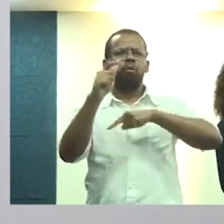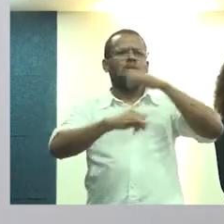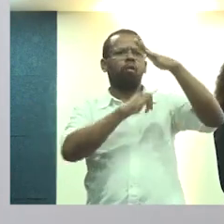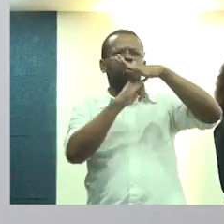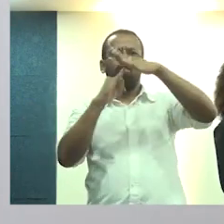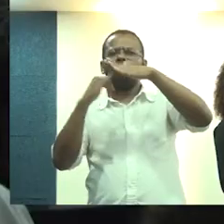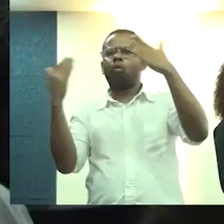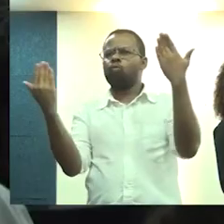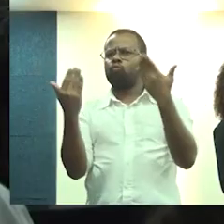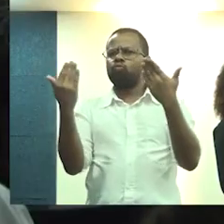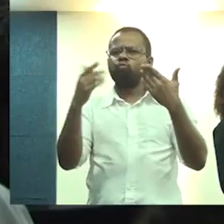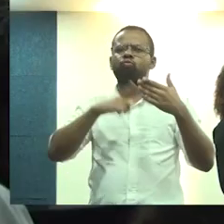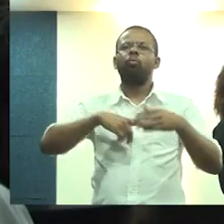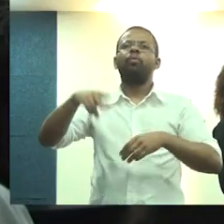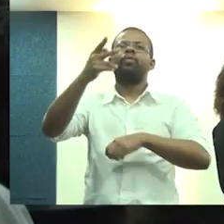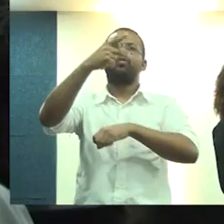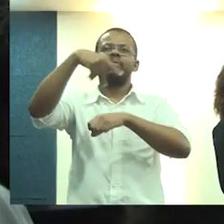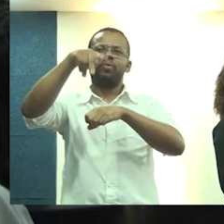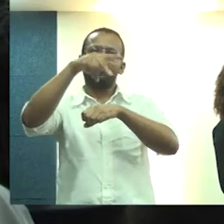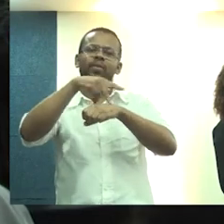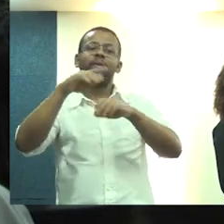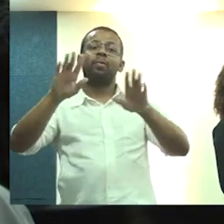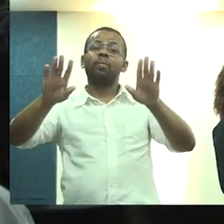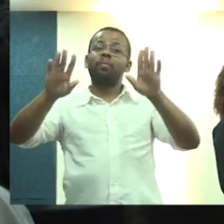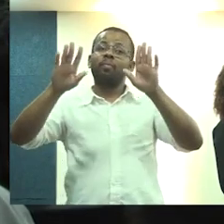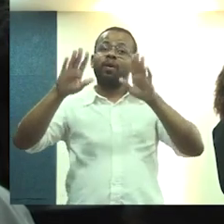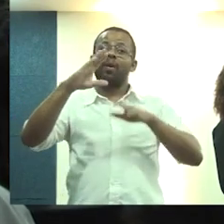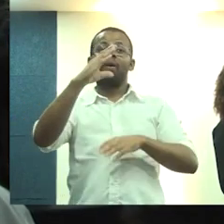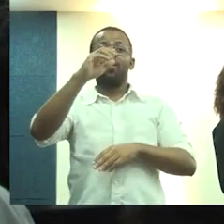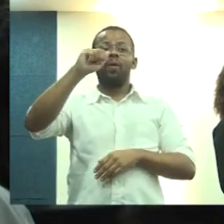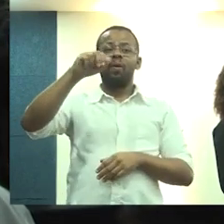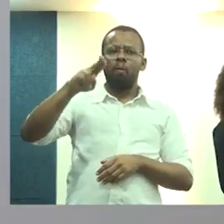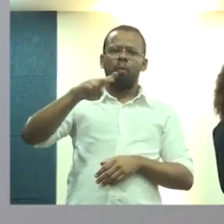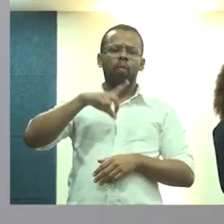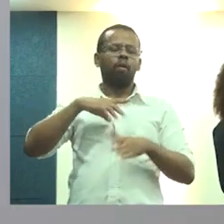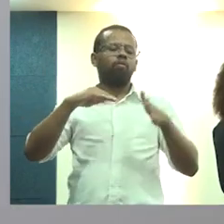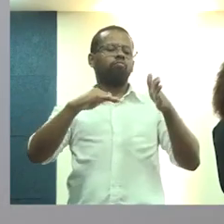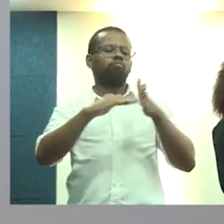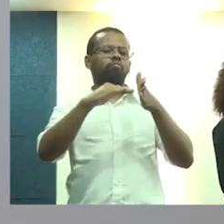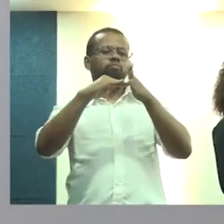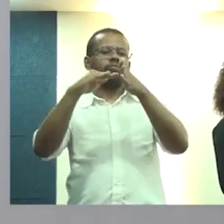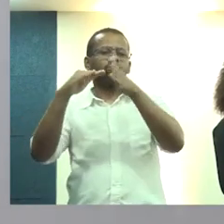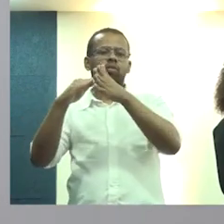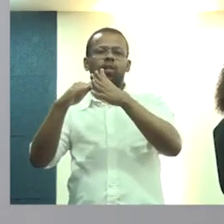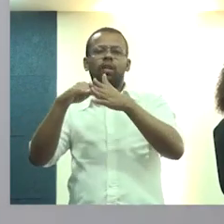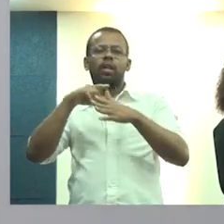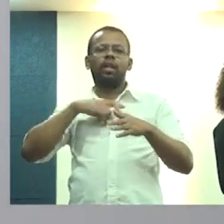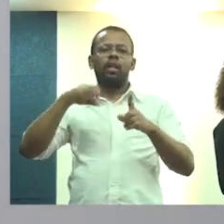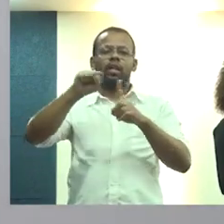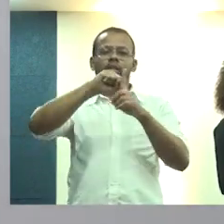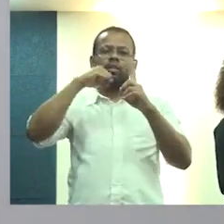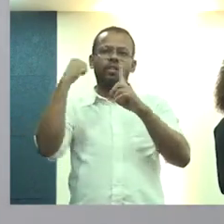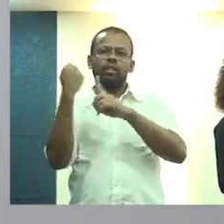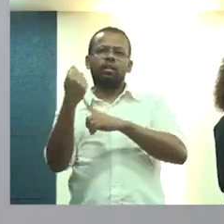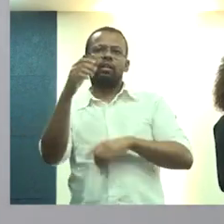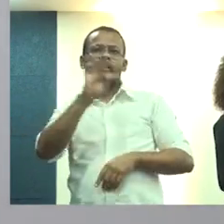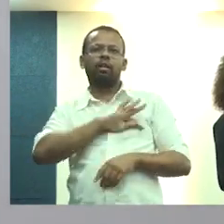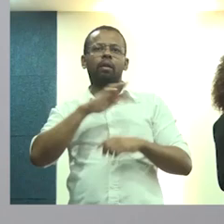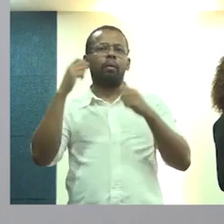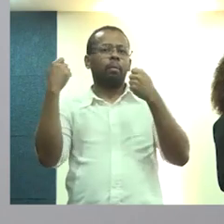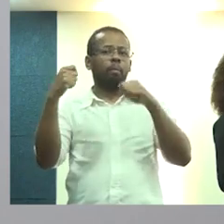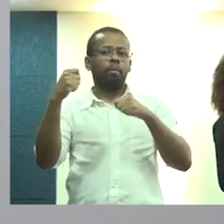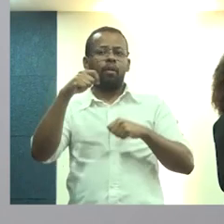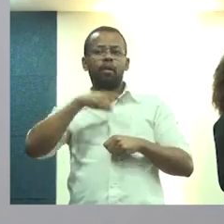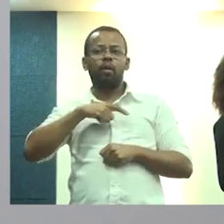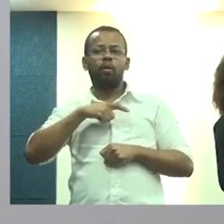entidades hoje produzidas no país. Mas o CAL tem a sua limitação. A assistência técnica para a habitação do interesse social